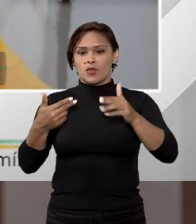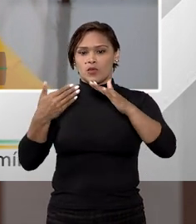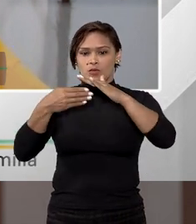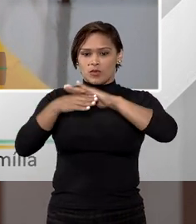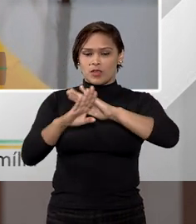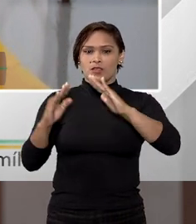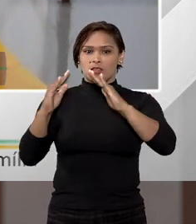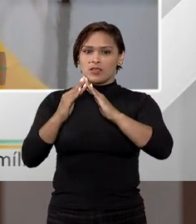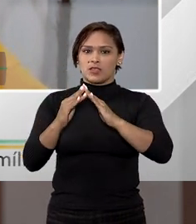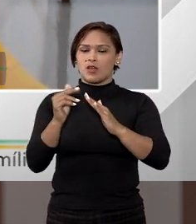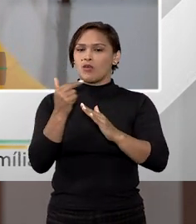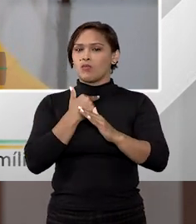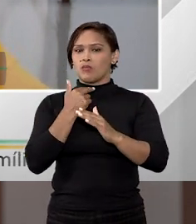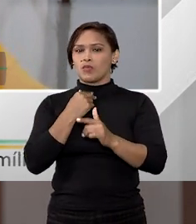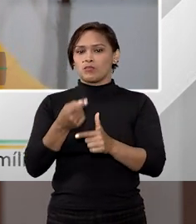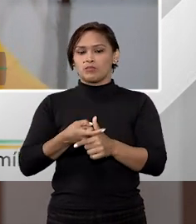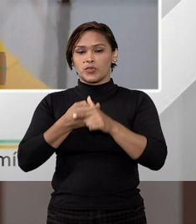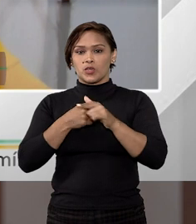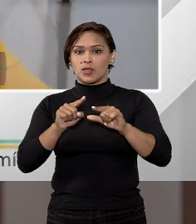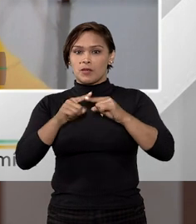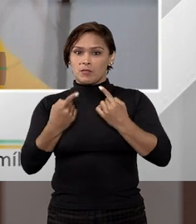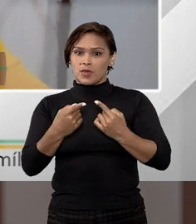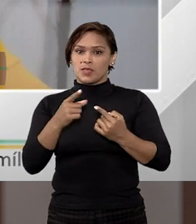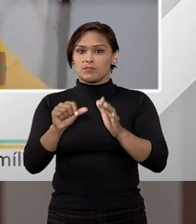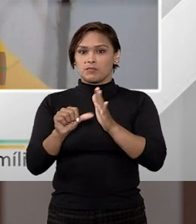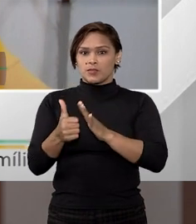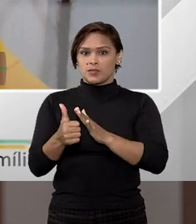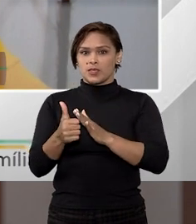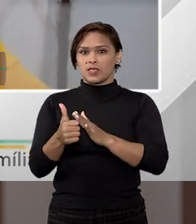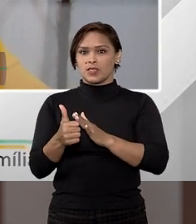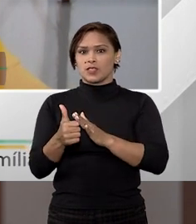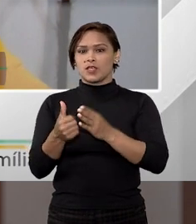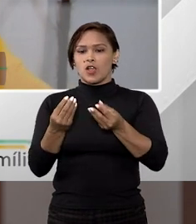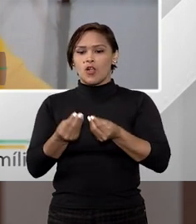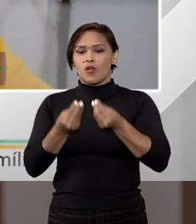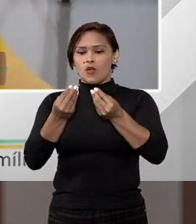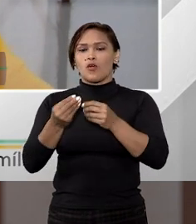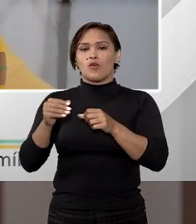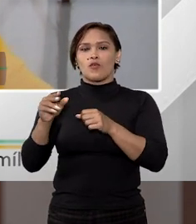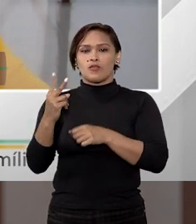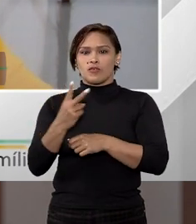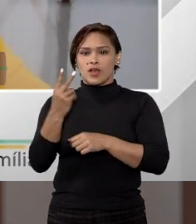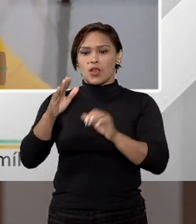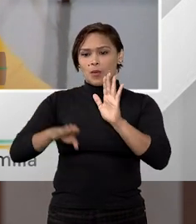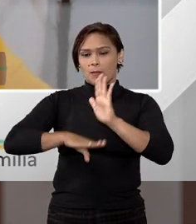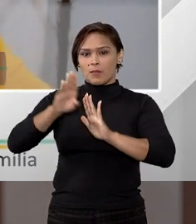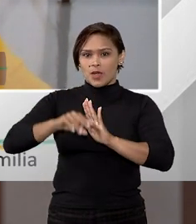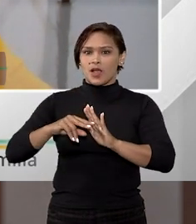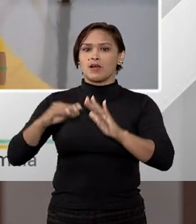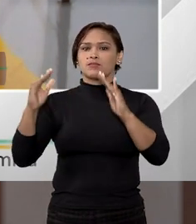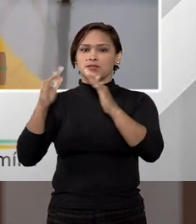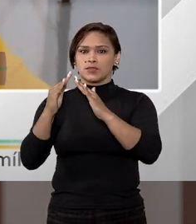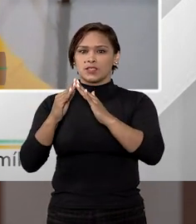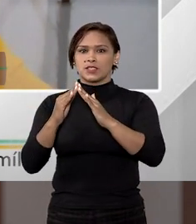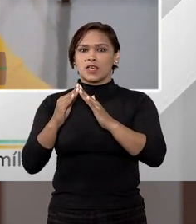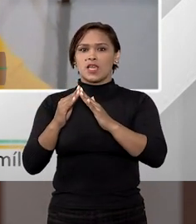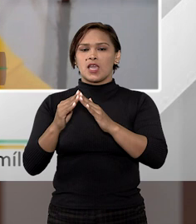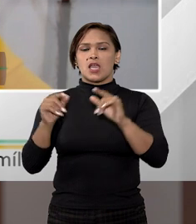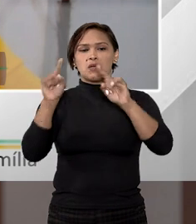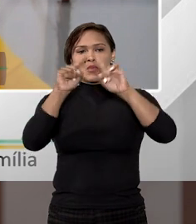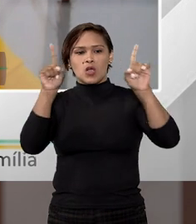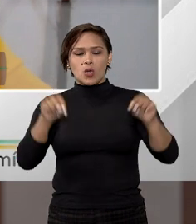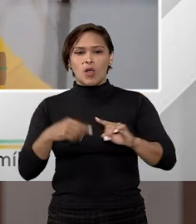eles são empenhoráveis desde que, primeiro, não excedam o valor do imóvel, isso pode vir a acontecer no caso de um